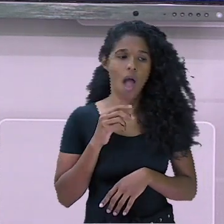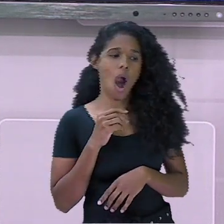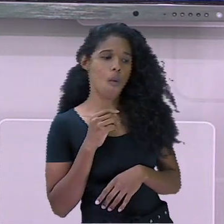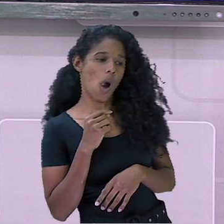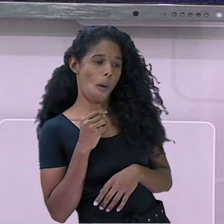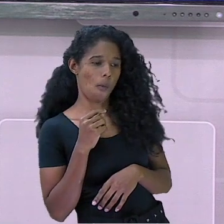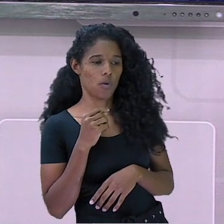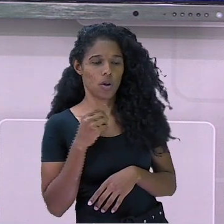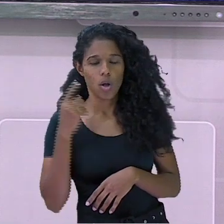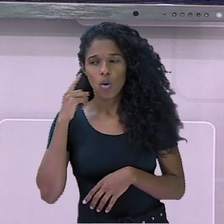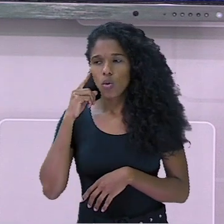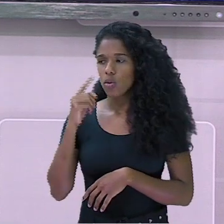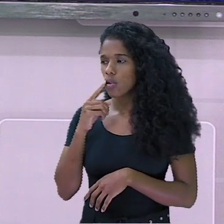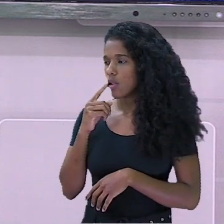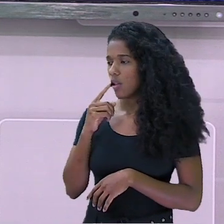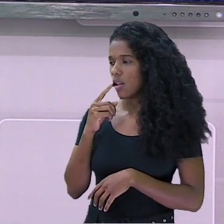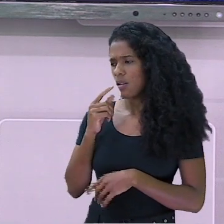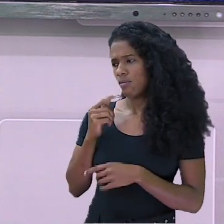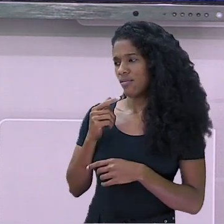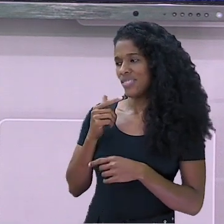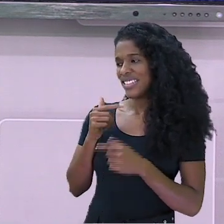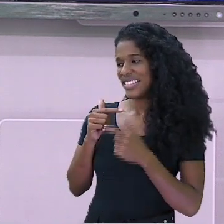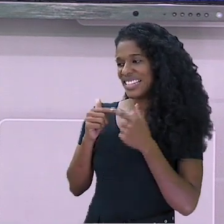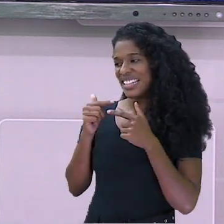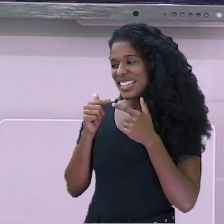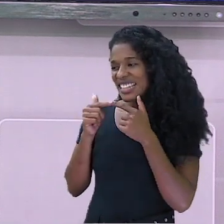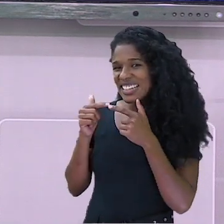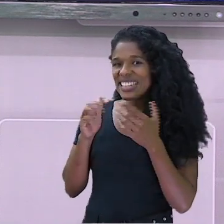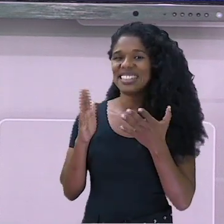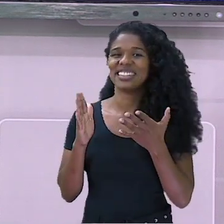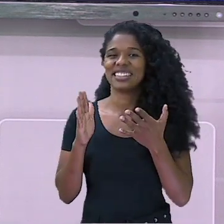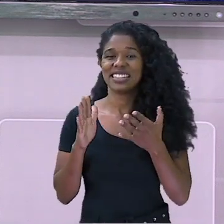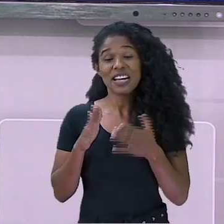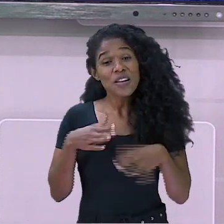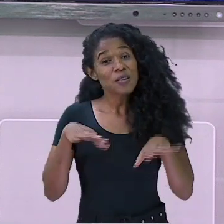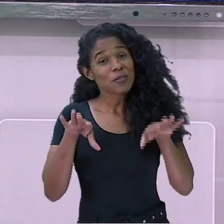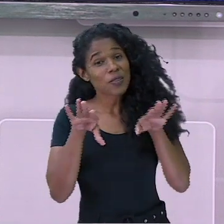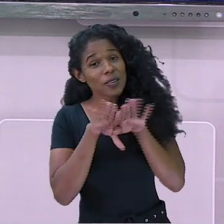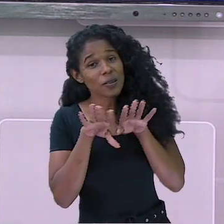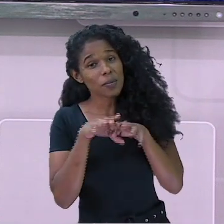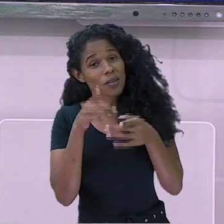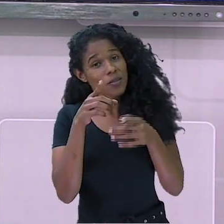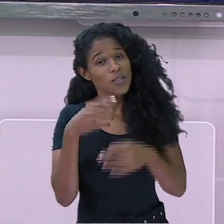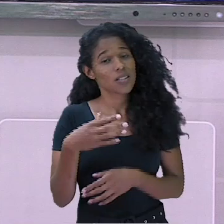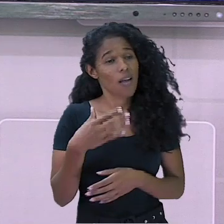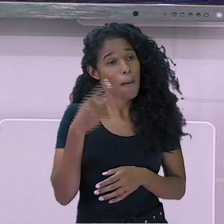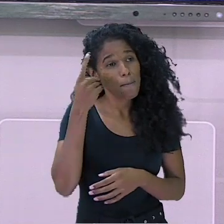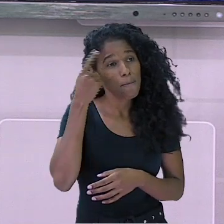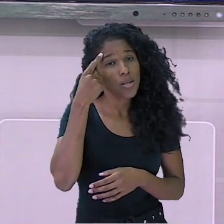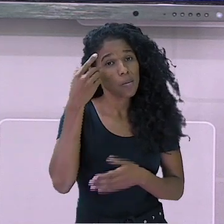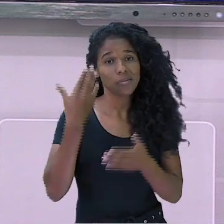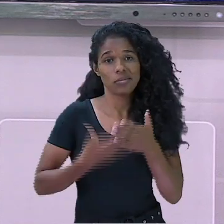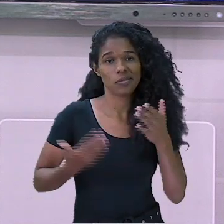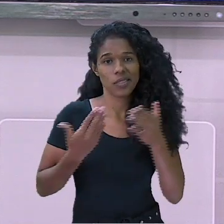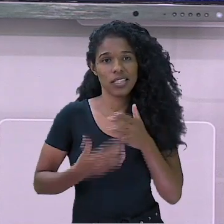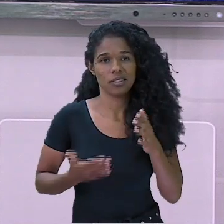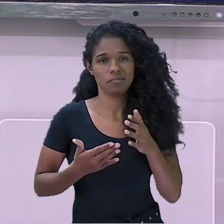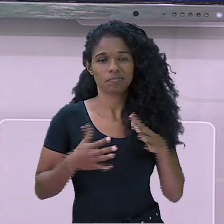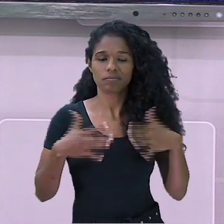dores no seu maxilar e você pode acabar se perdendo na linha de pensamento. Devagar, sim.